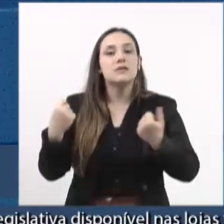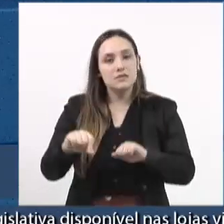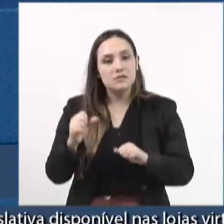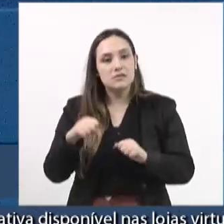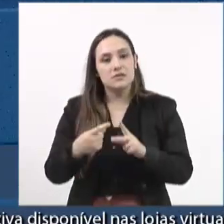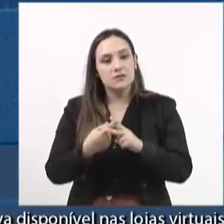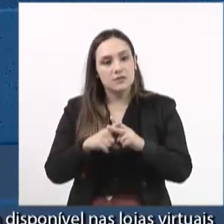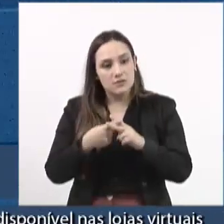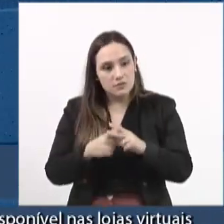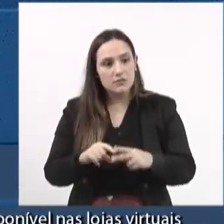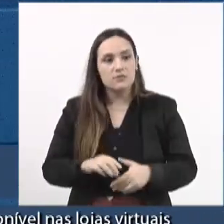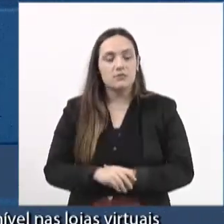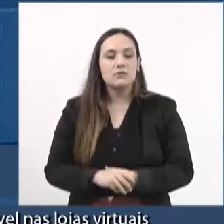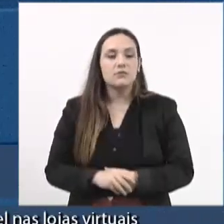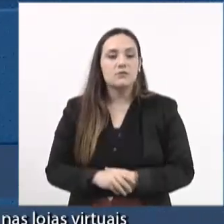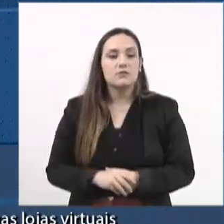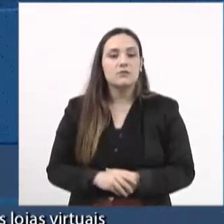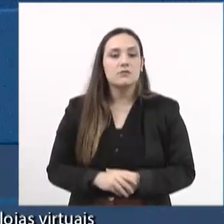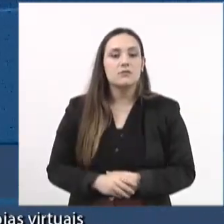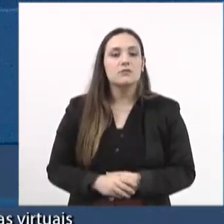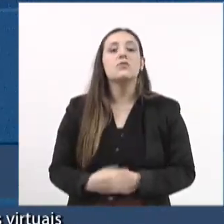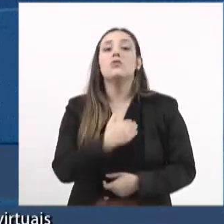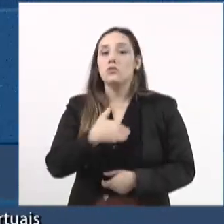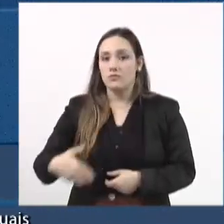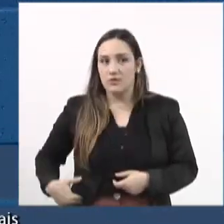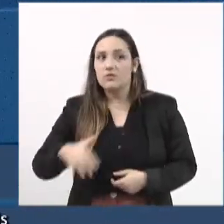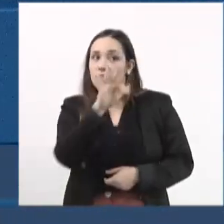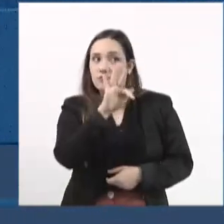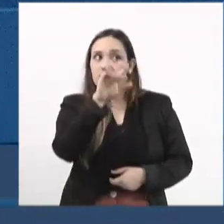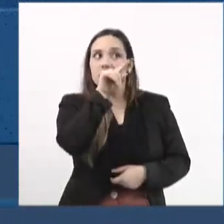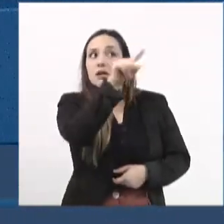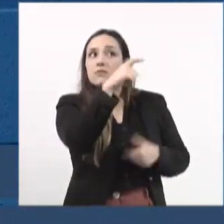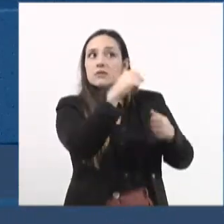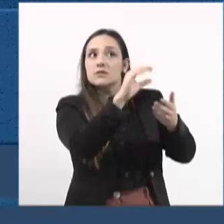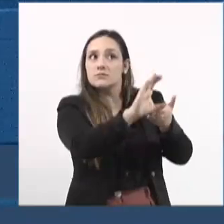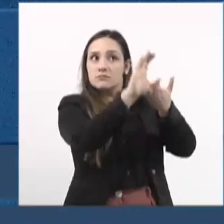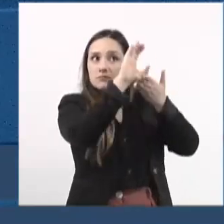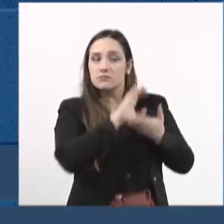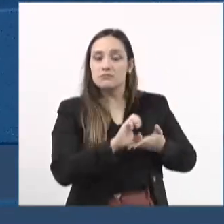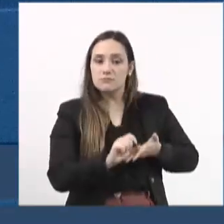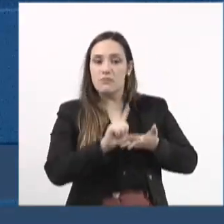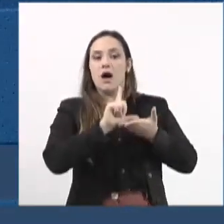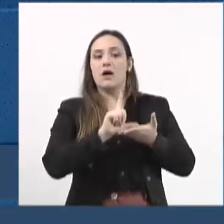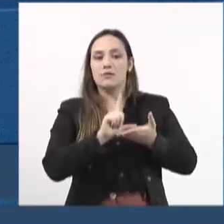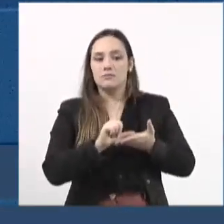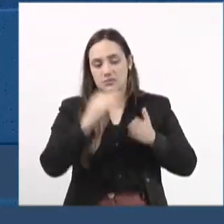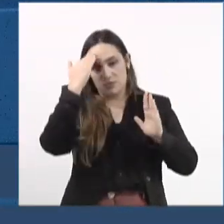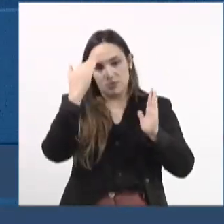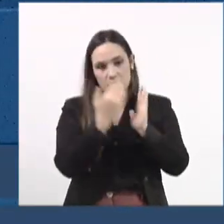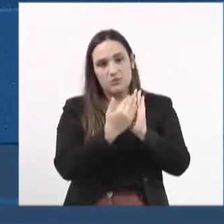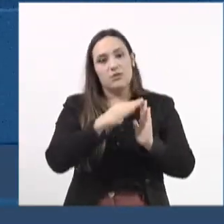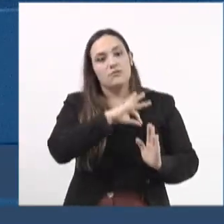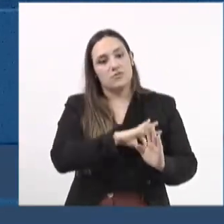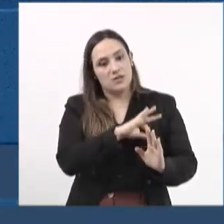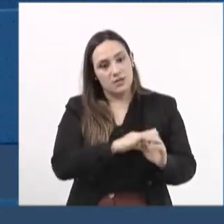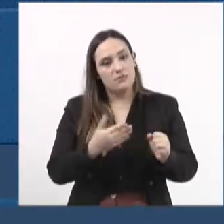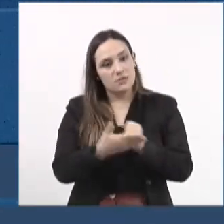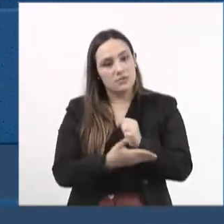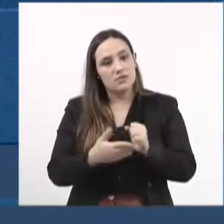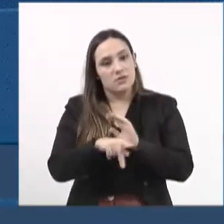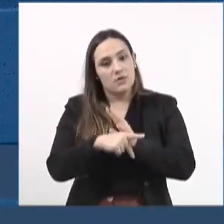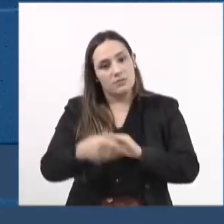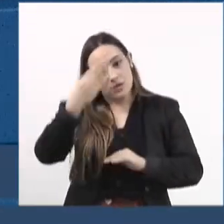para que o governo federal repasse para que seja cumprido então o piso nacional da